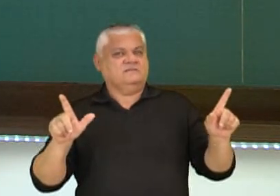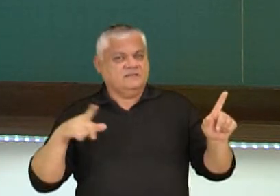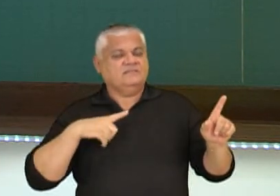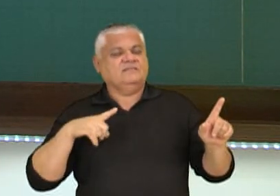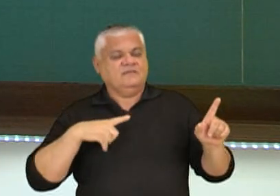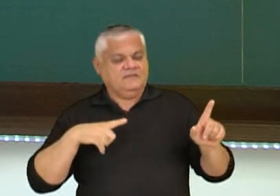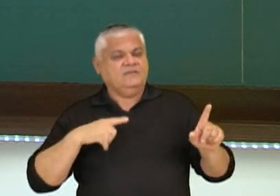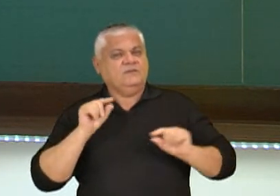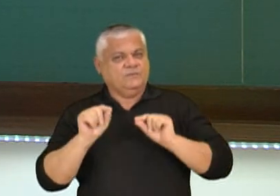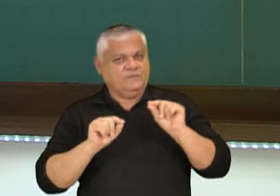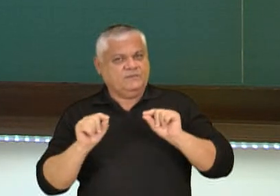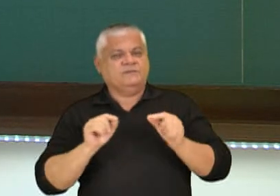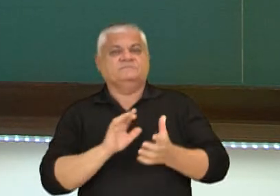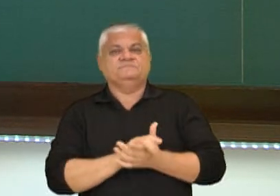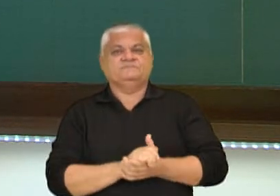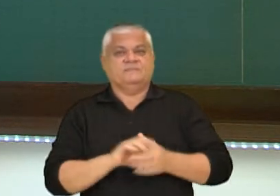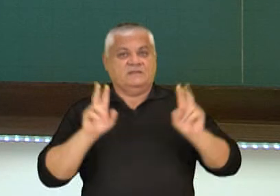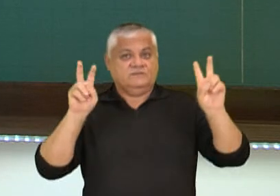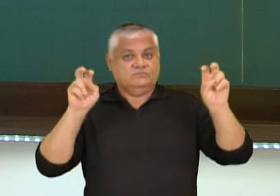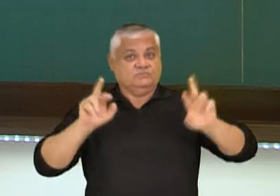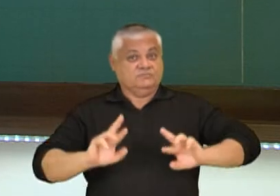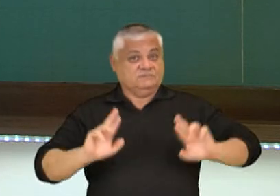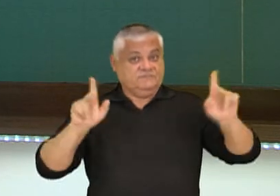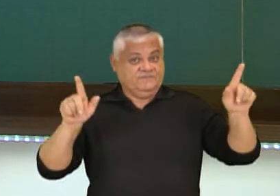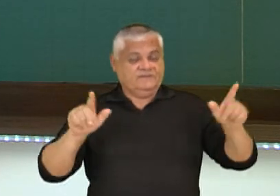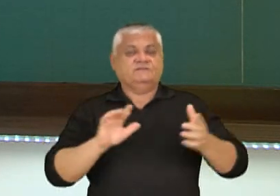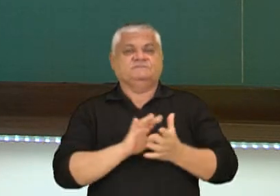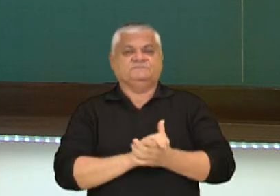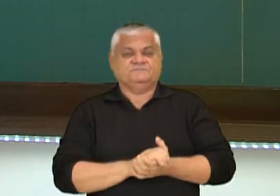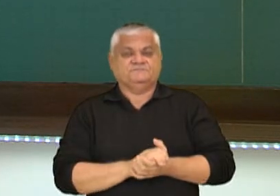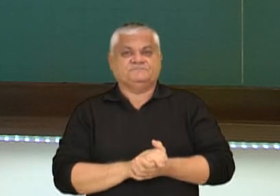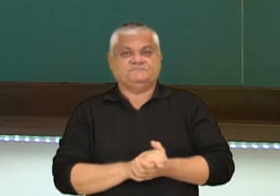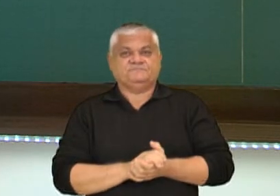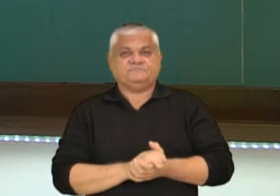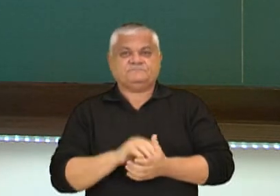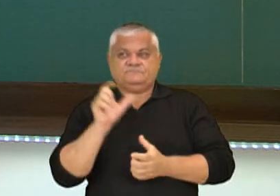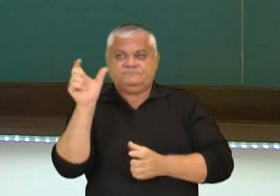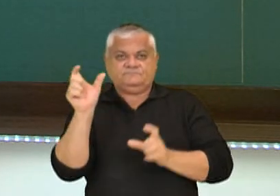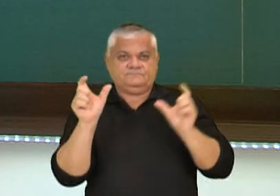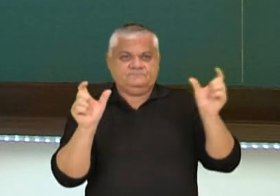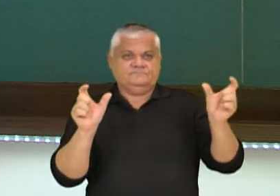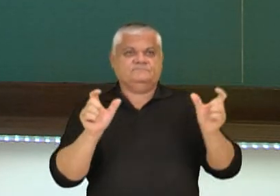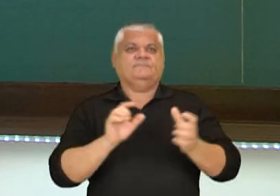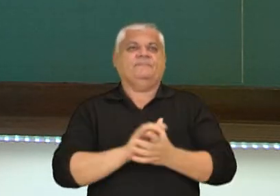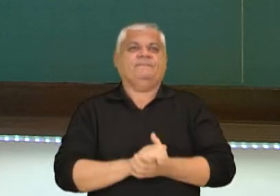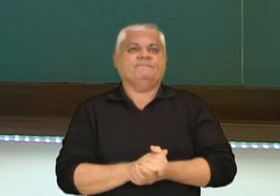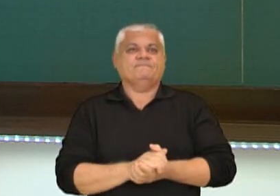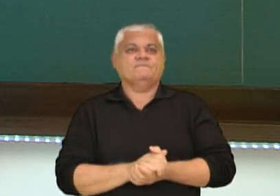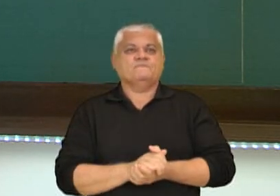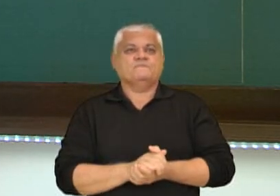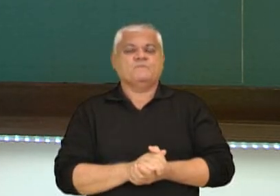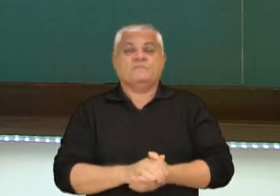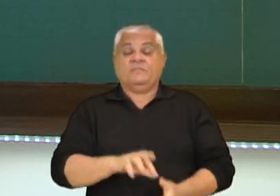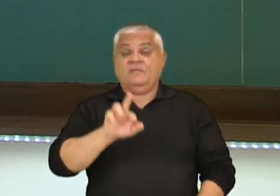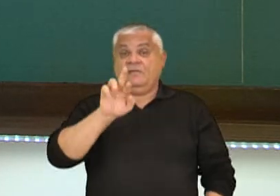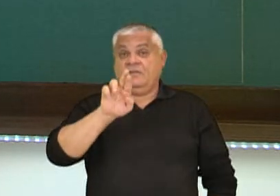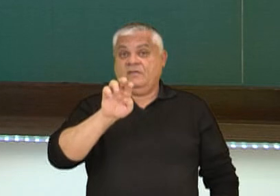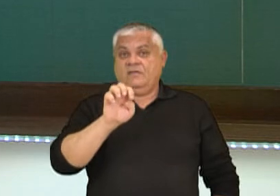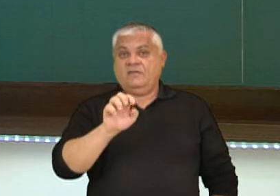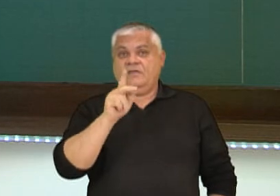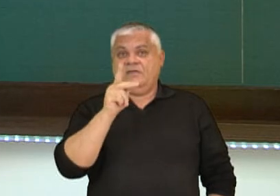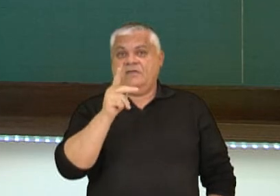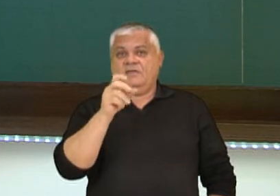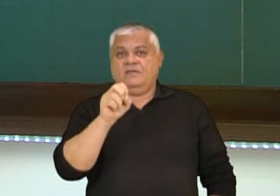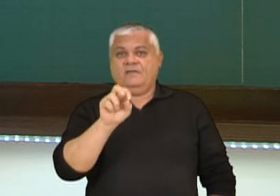abordagem dos dois assuntos ali. Desculpa, é do assunto, com duas temáticas diferentes. Então, reportagem, ela